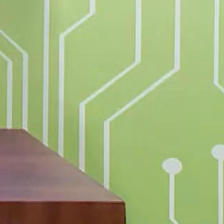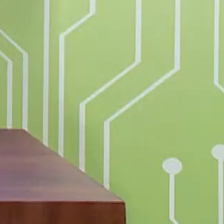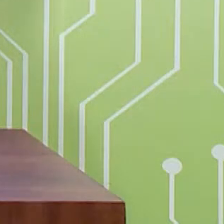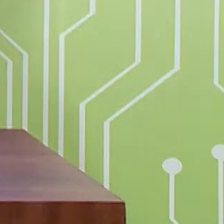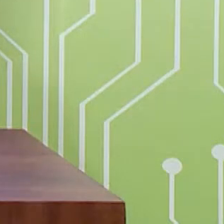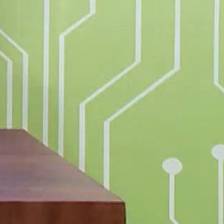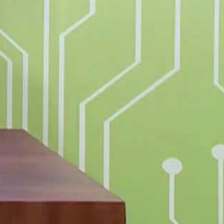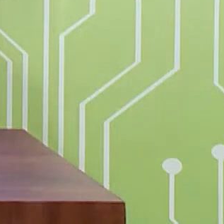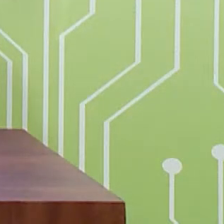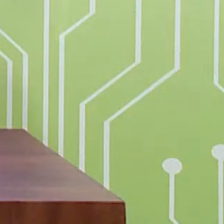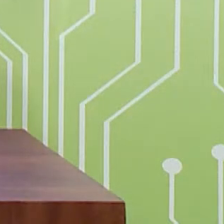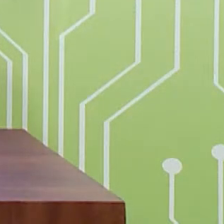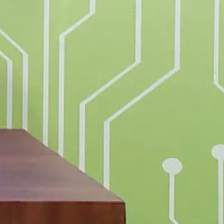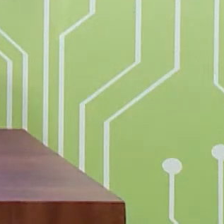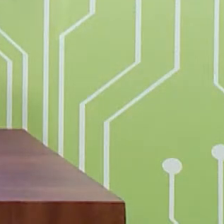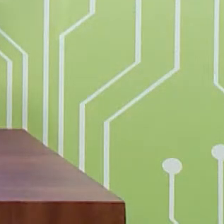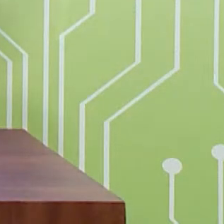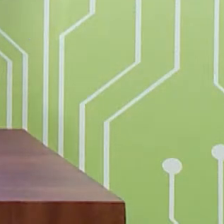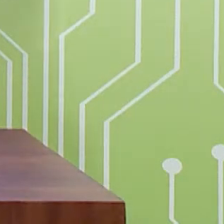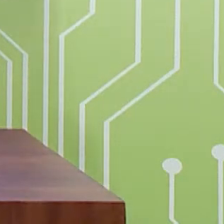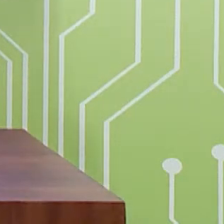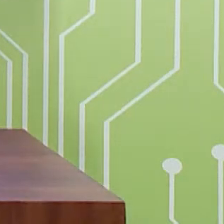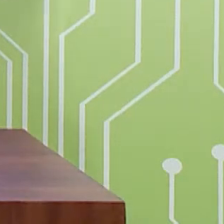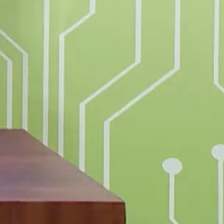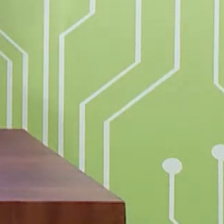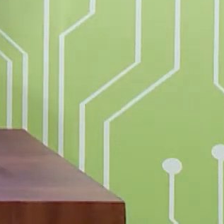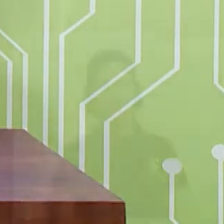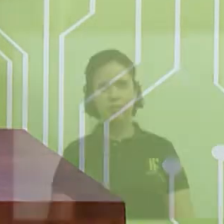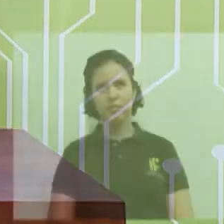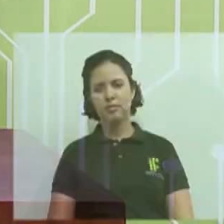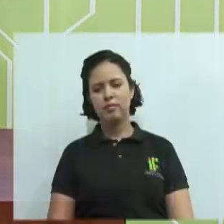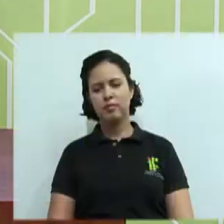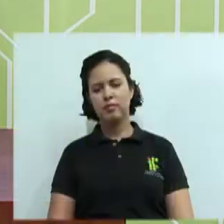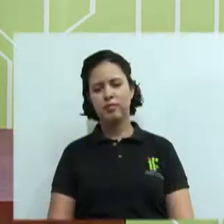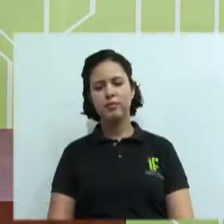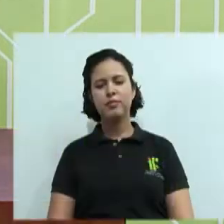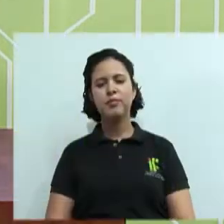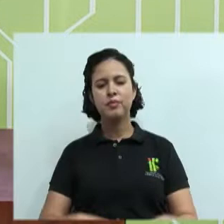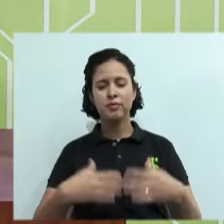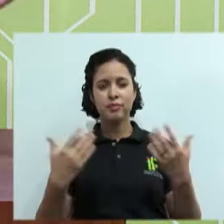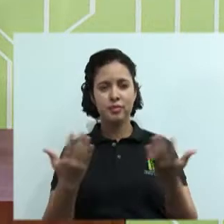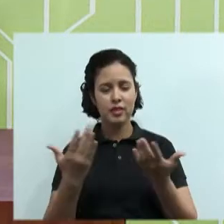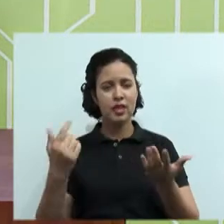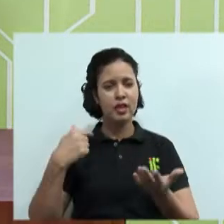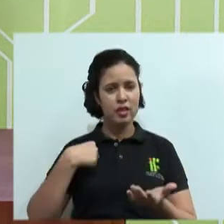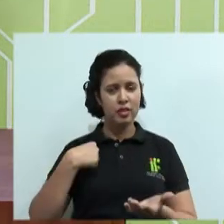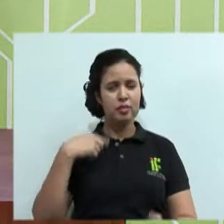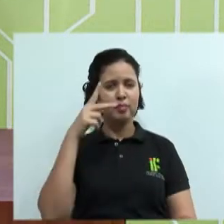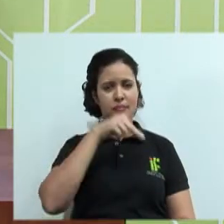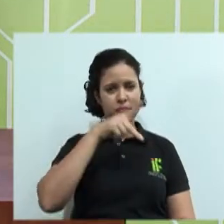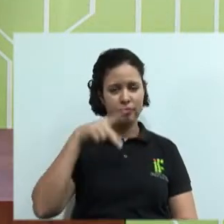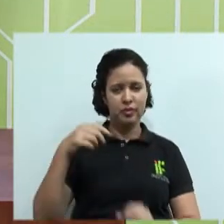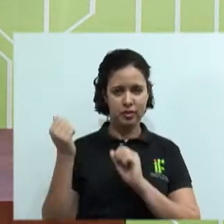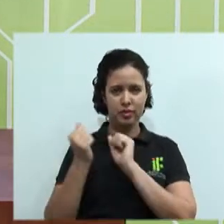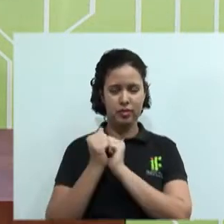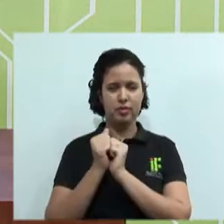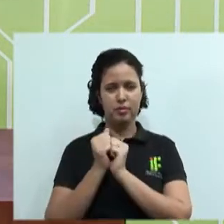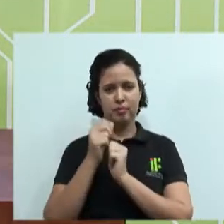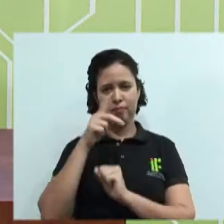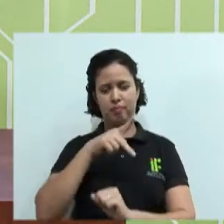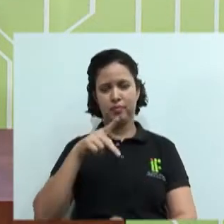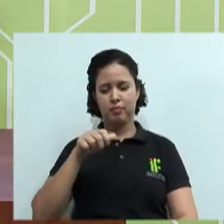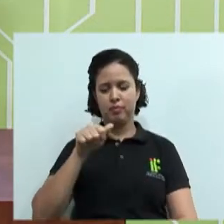queridos alunos. Sejam bem-vindos à nossa teleaula de número 3. Eu sou o professor Guilherme Tadak e, juntamente com o professor Alberto Bruno,